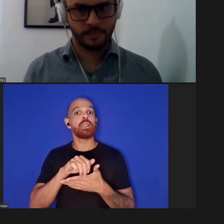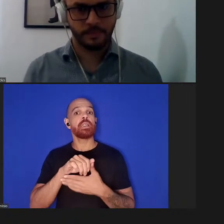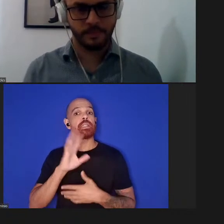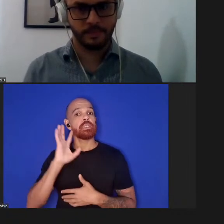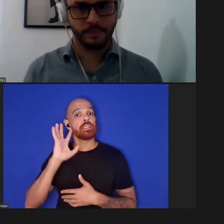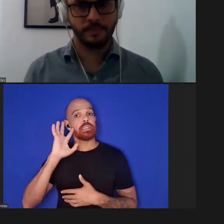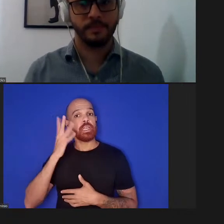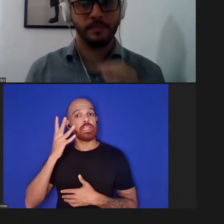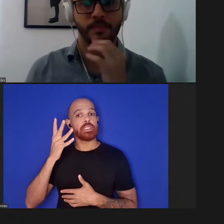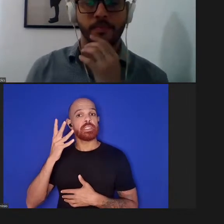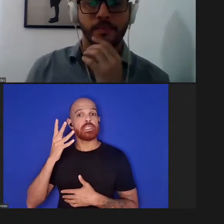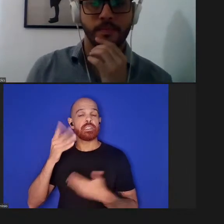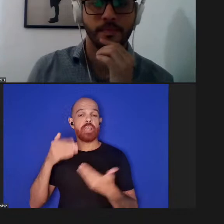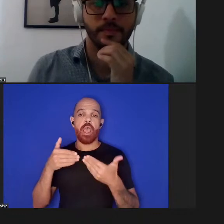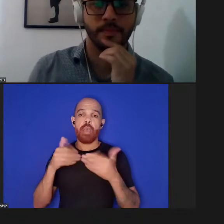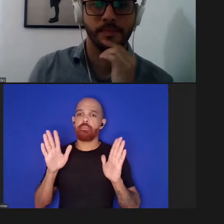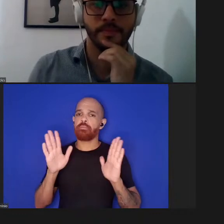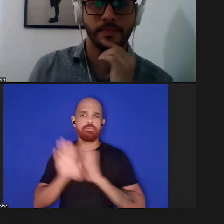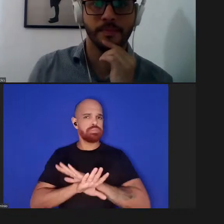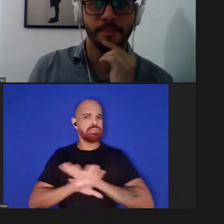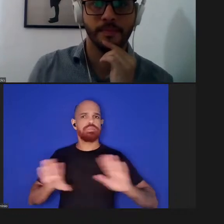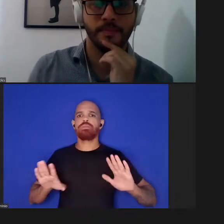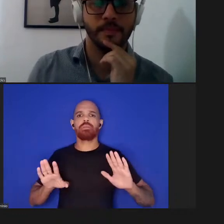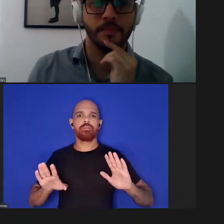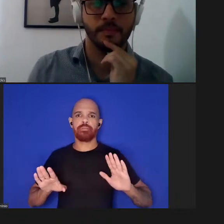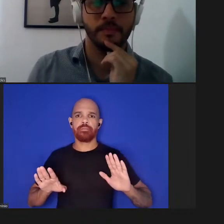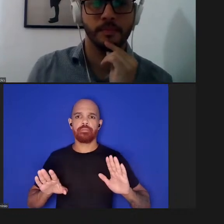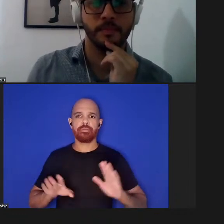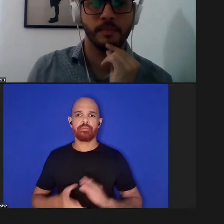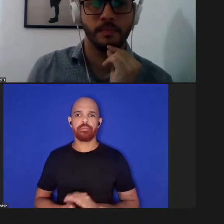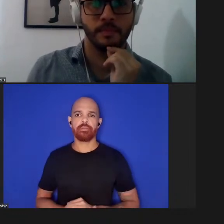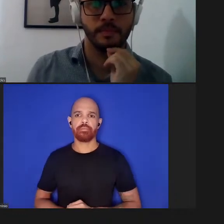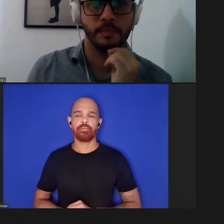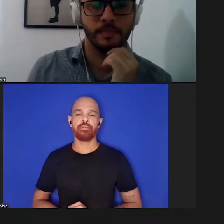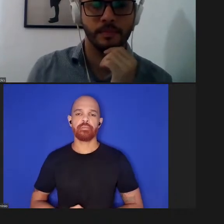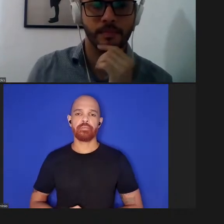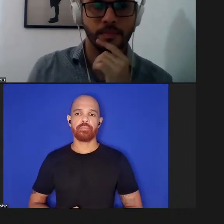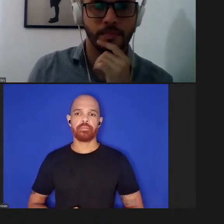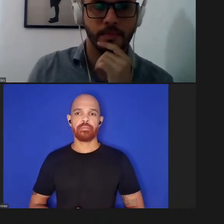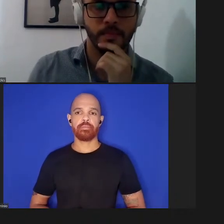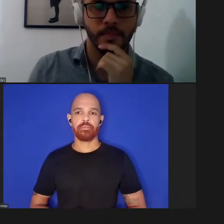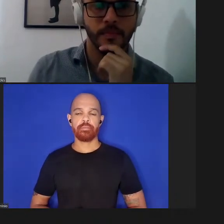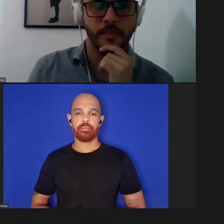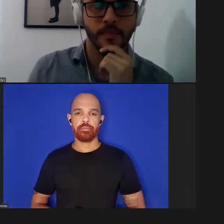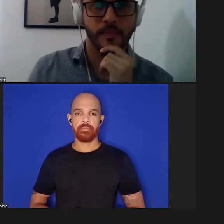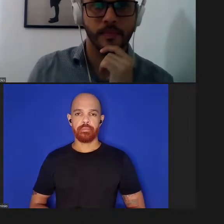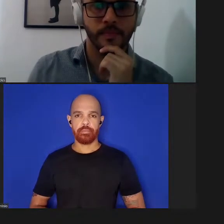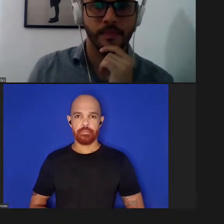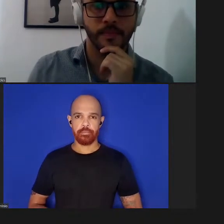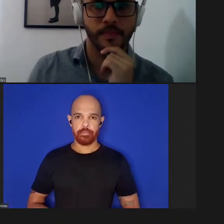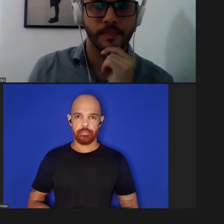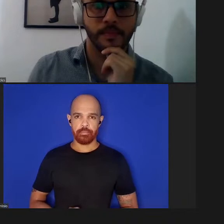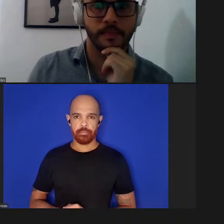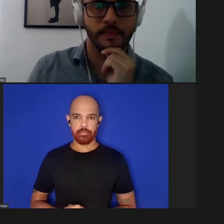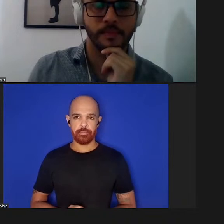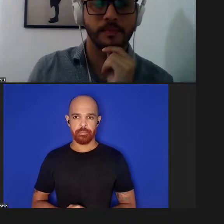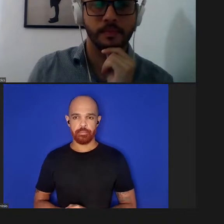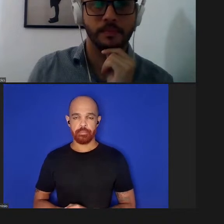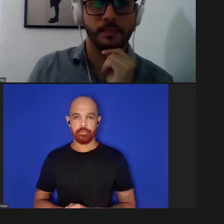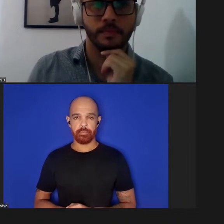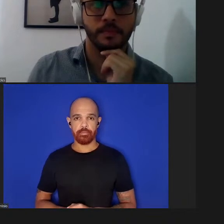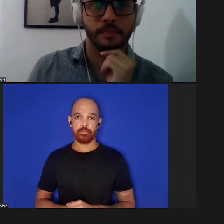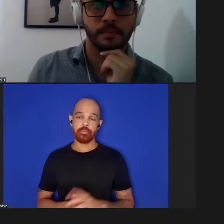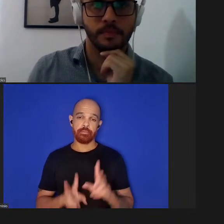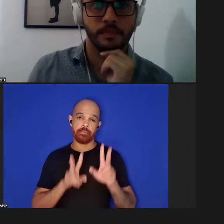abrir totalmente com relação com